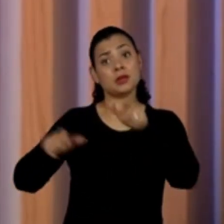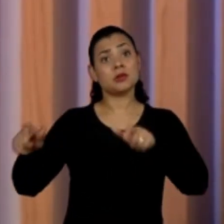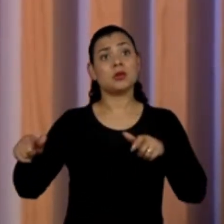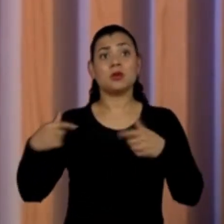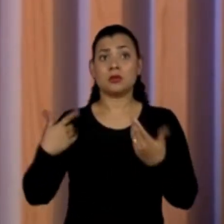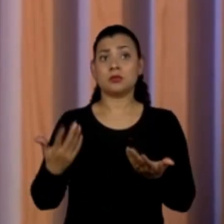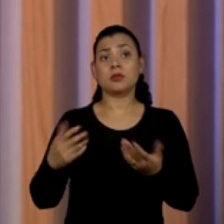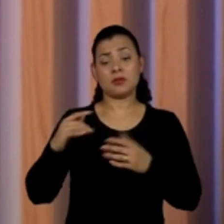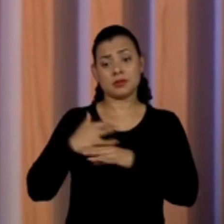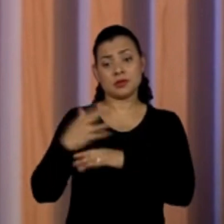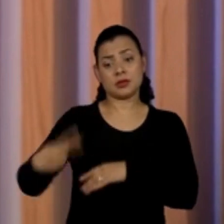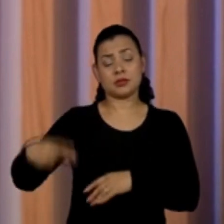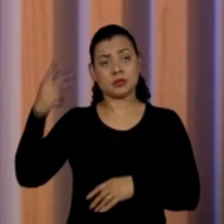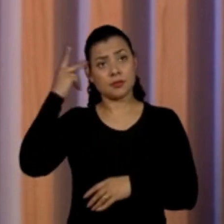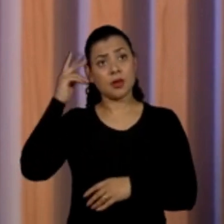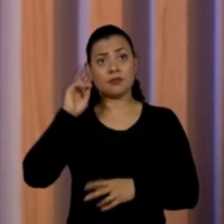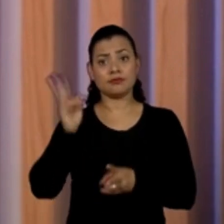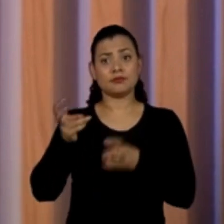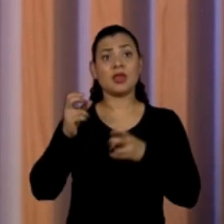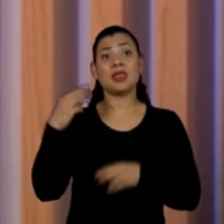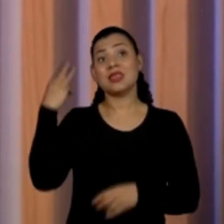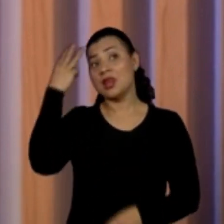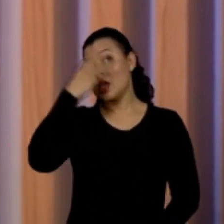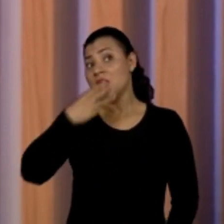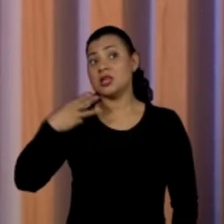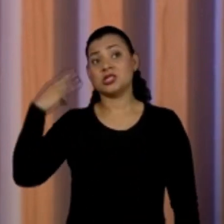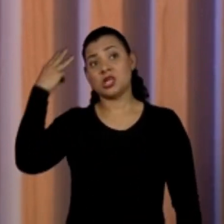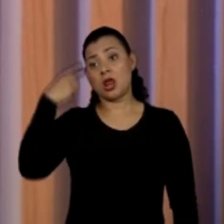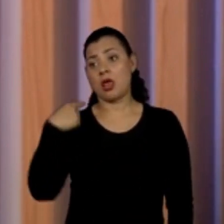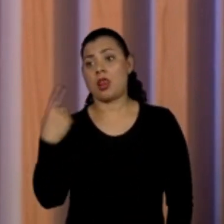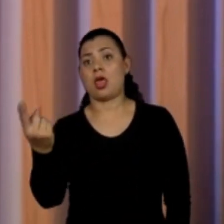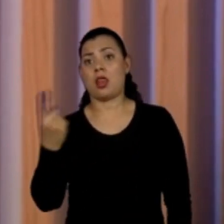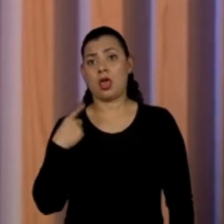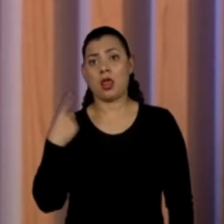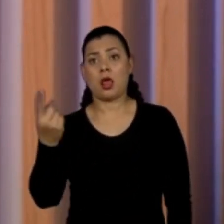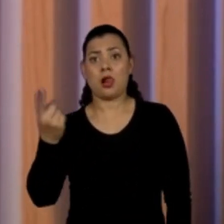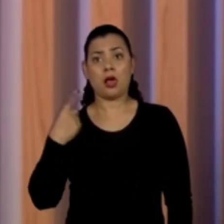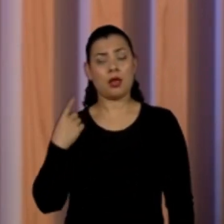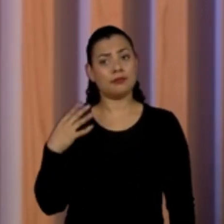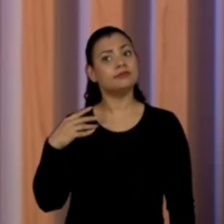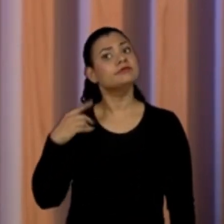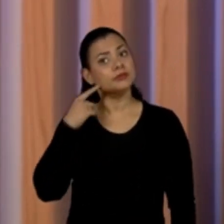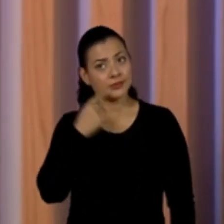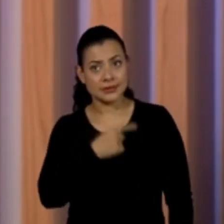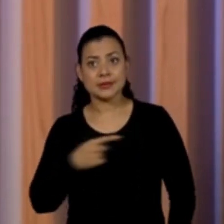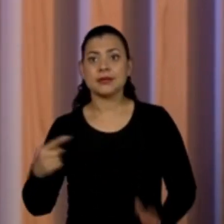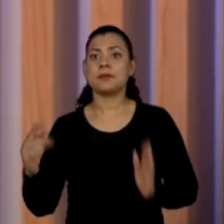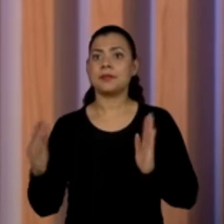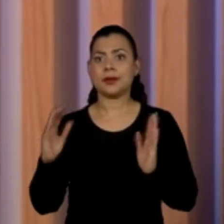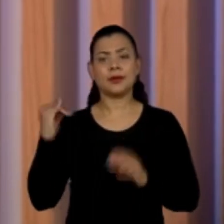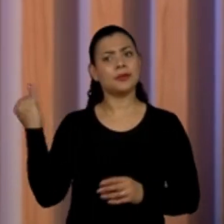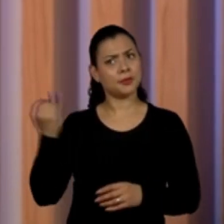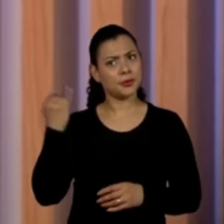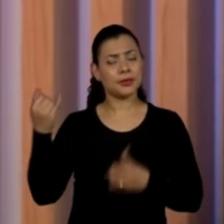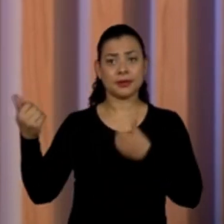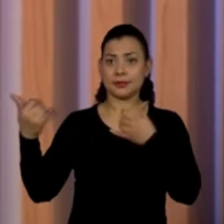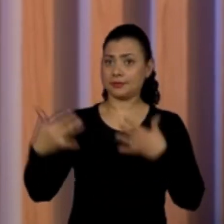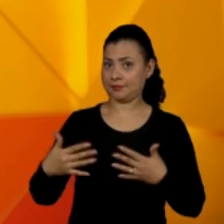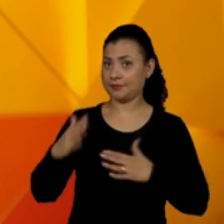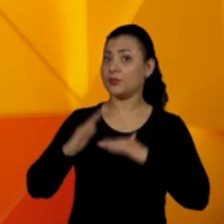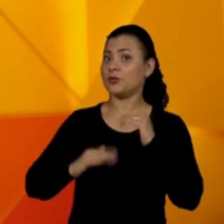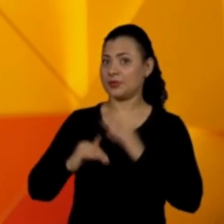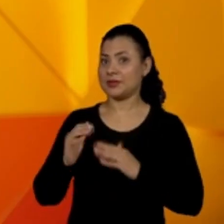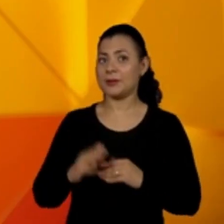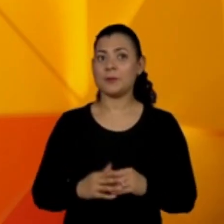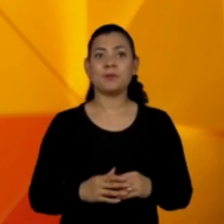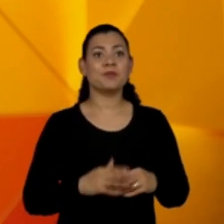principalmente na cidade de São Paulo, fica quase três horas no transporte público durante a semana, né? Então eu acho que esse é um ponto muito importante dessa profissão. Essa